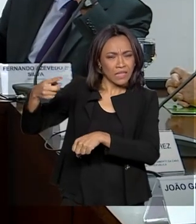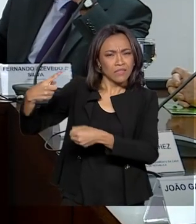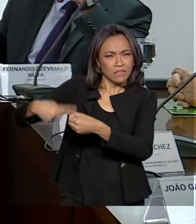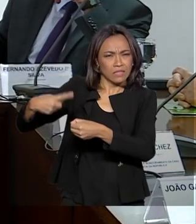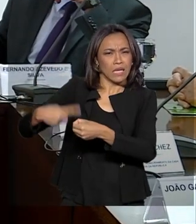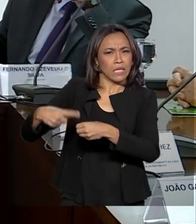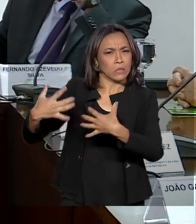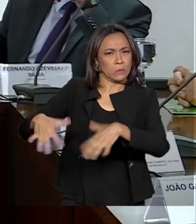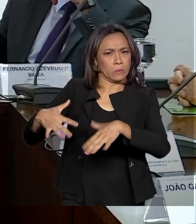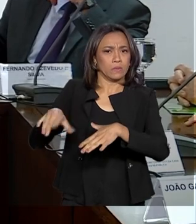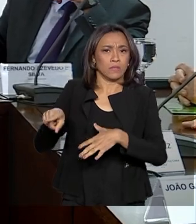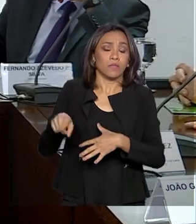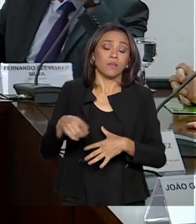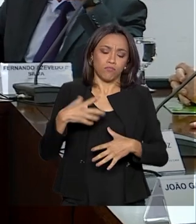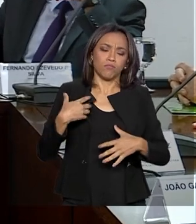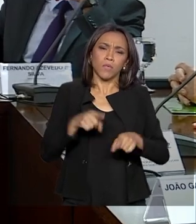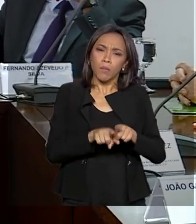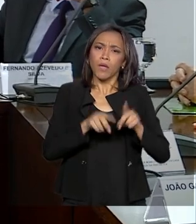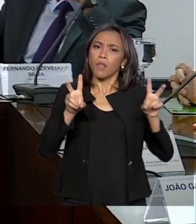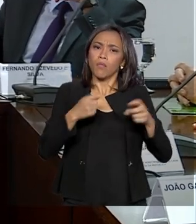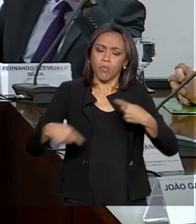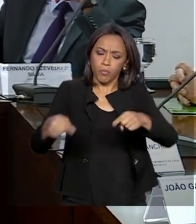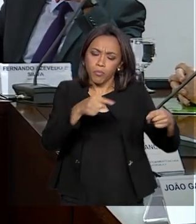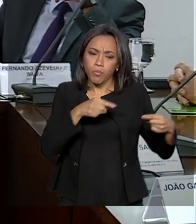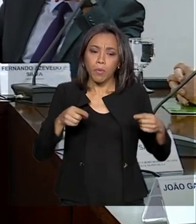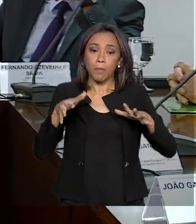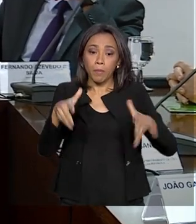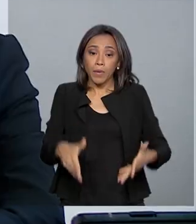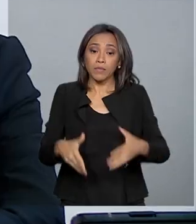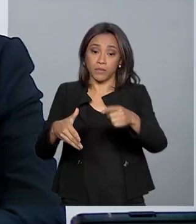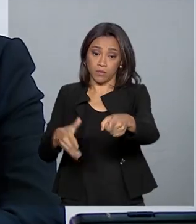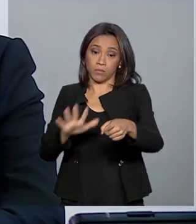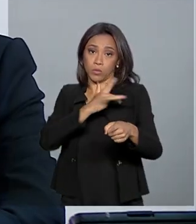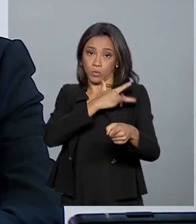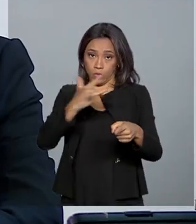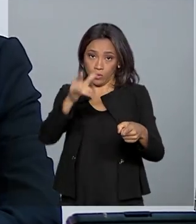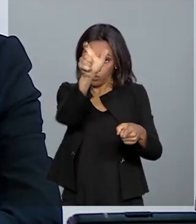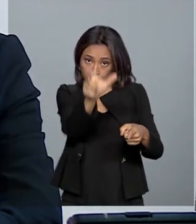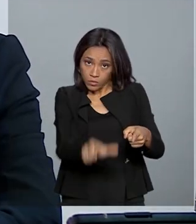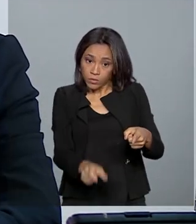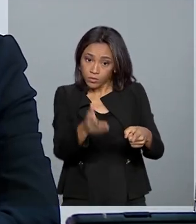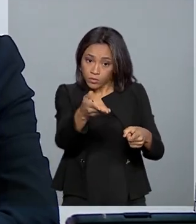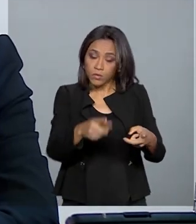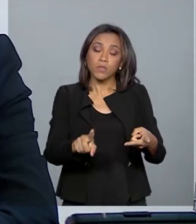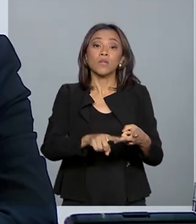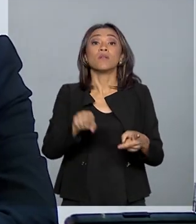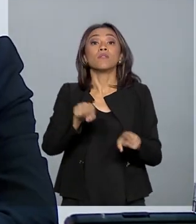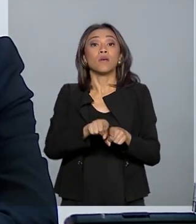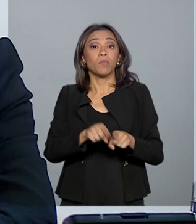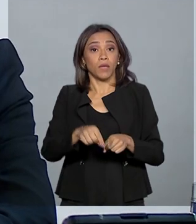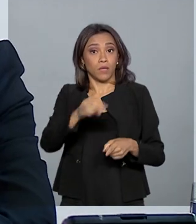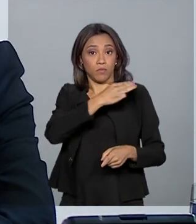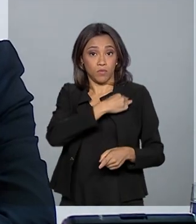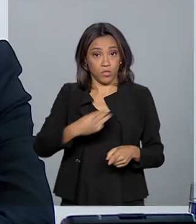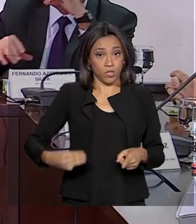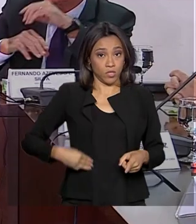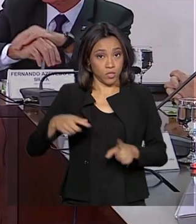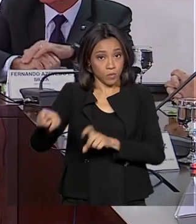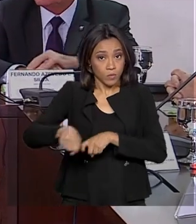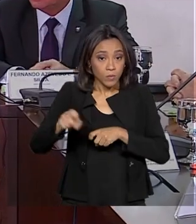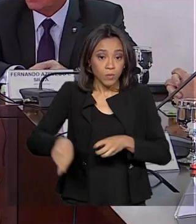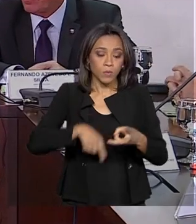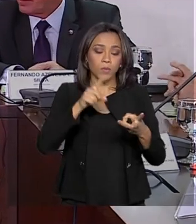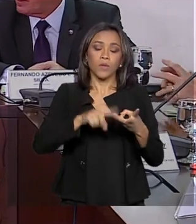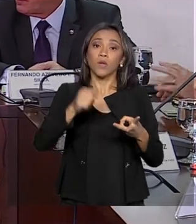doença também são debatidas. Participam o ministro Onyx Lorenzoni, da Casa Civil, Tereza Cristina, da Agricultura, Luiz